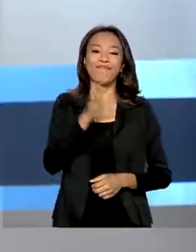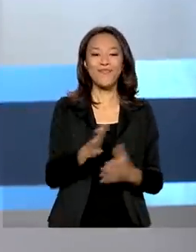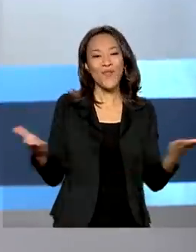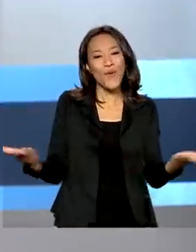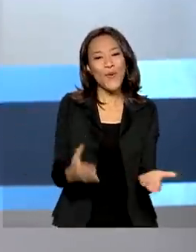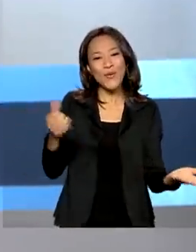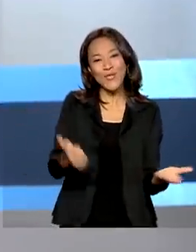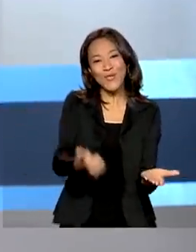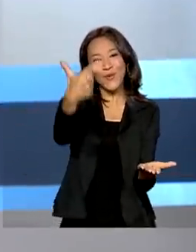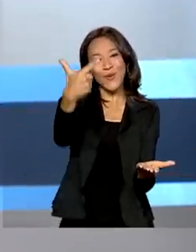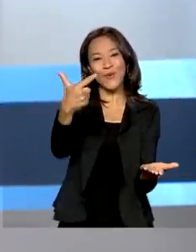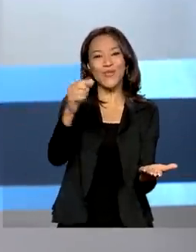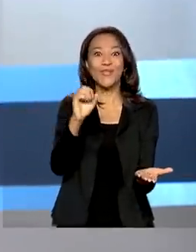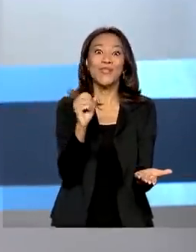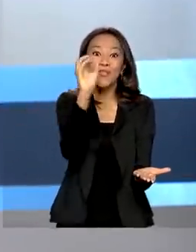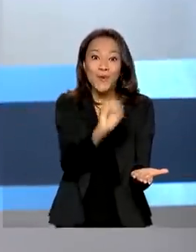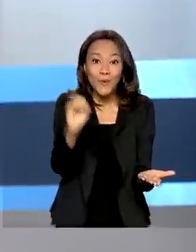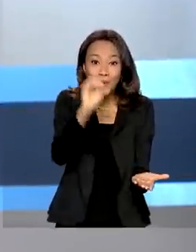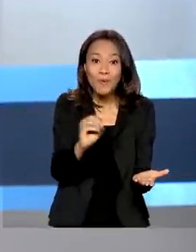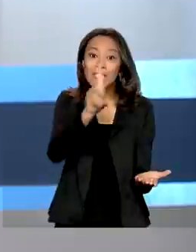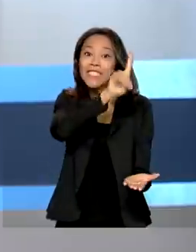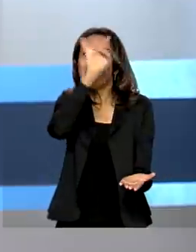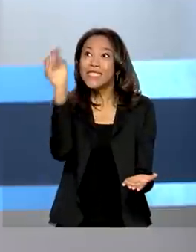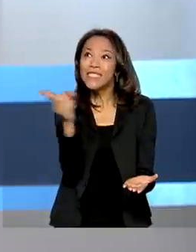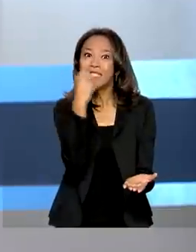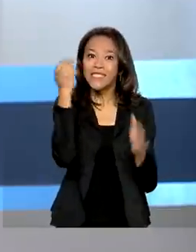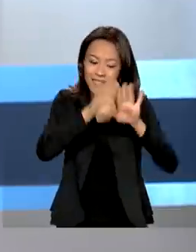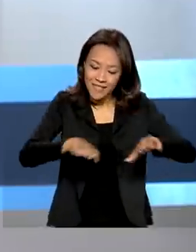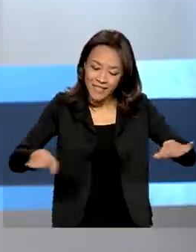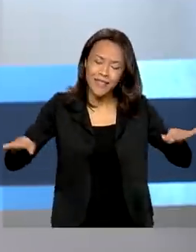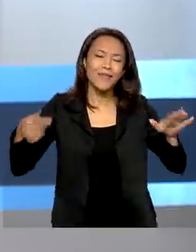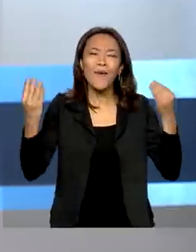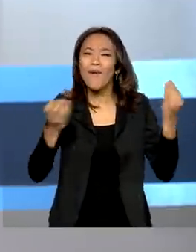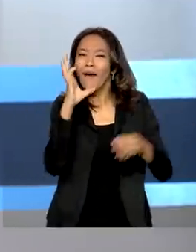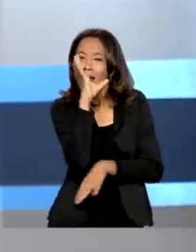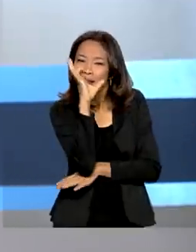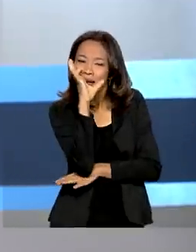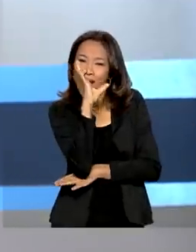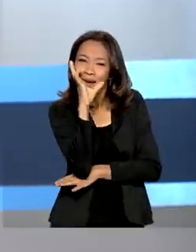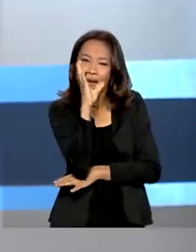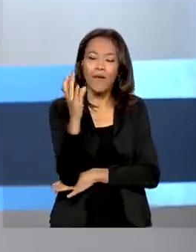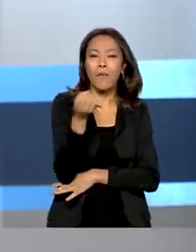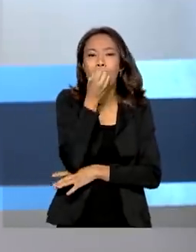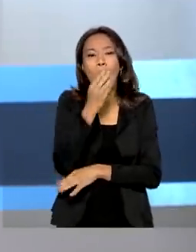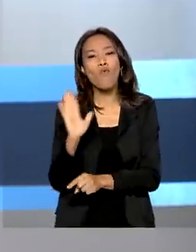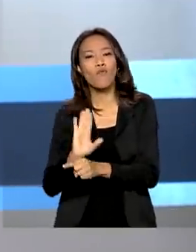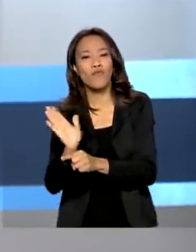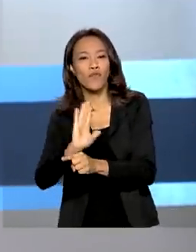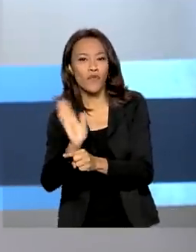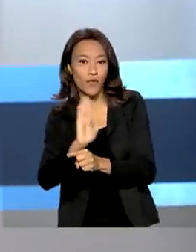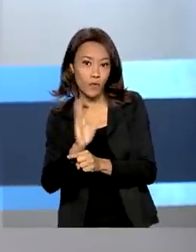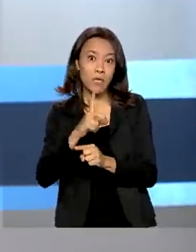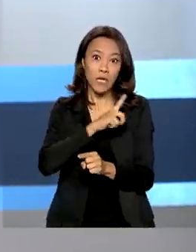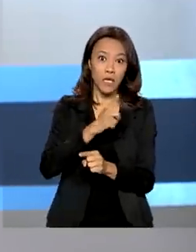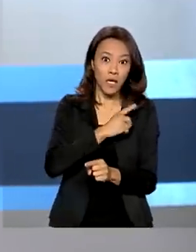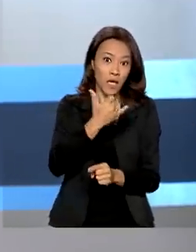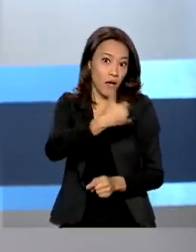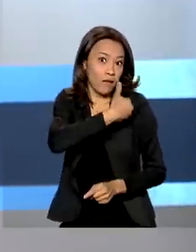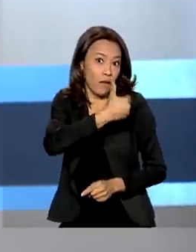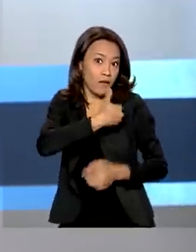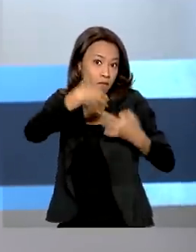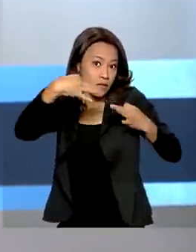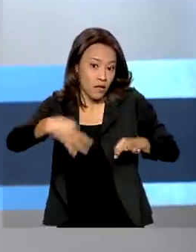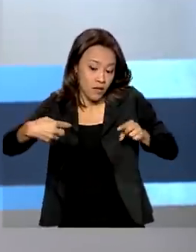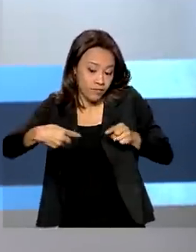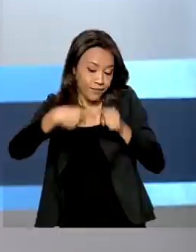outubro, é dia das crianças. E um programa legal para reunir a família é assistir a um bom filme. E a classificação indicativa ajuda